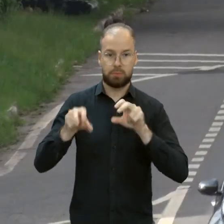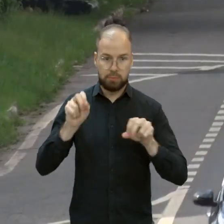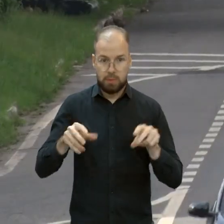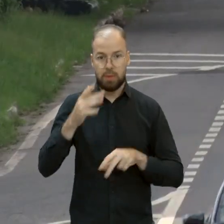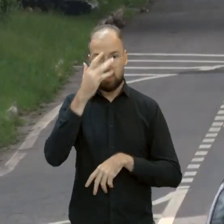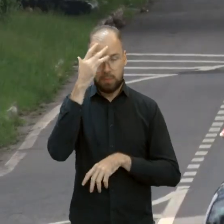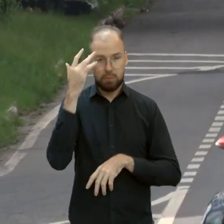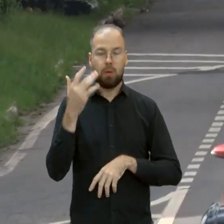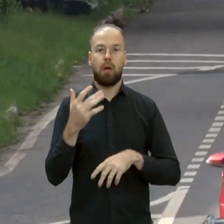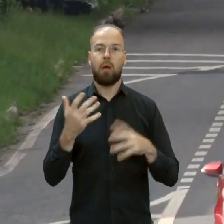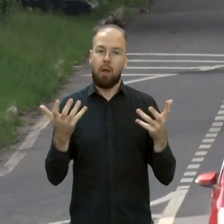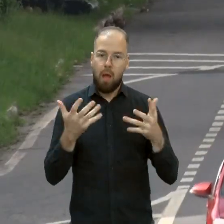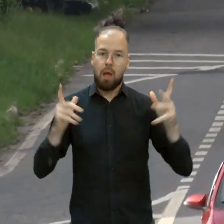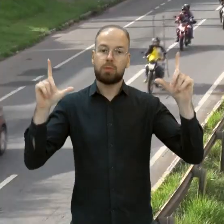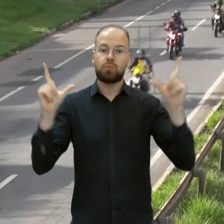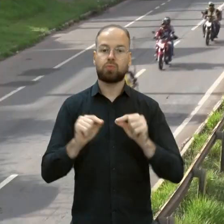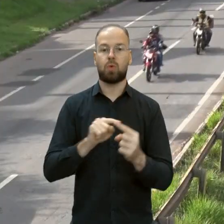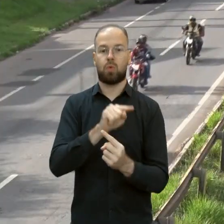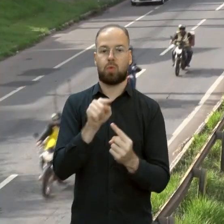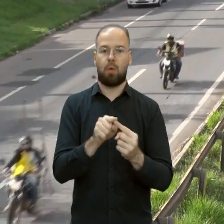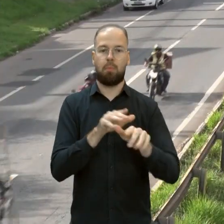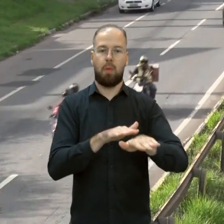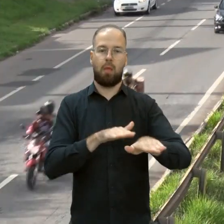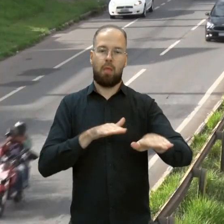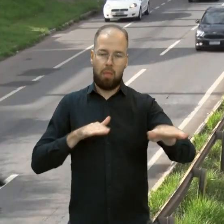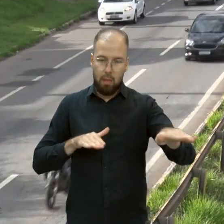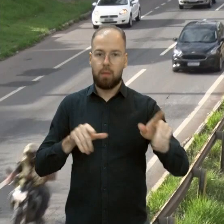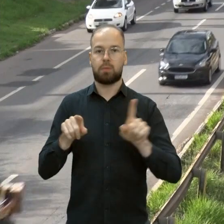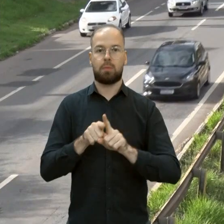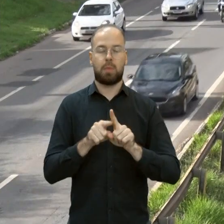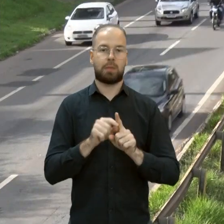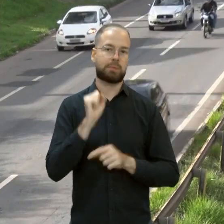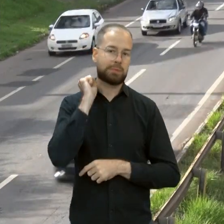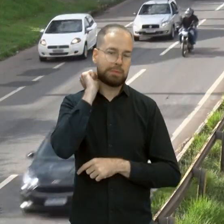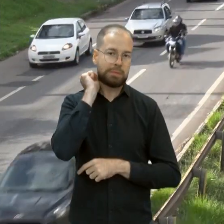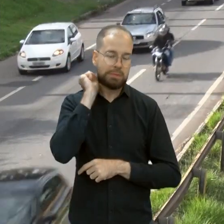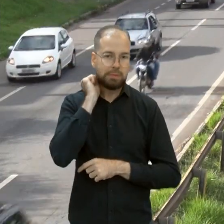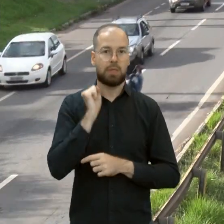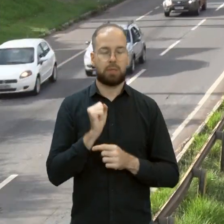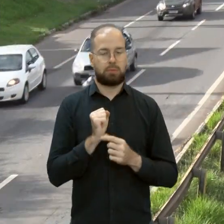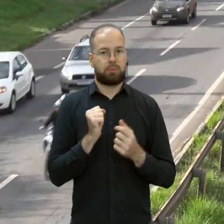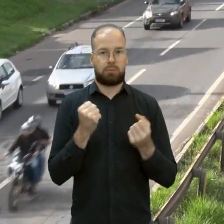os engarrafamentos, diminuir realmente esse estresse dentro do trânsito no Brasil.